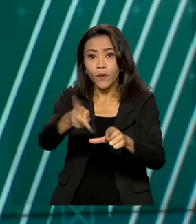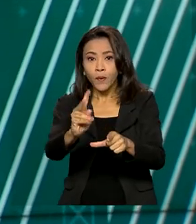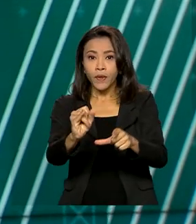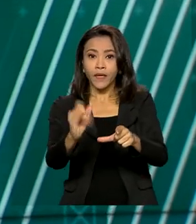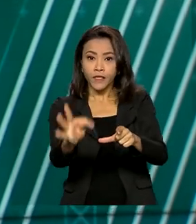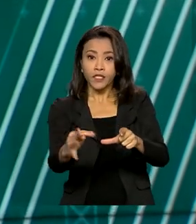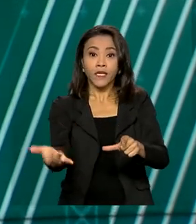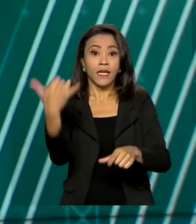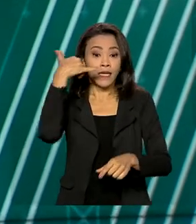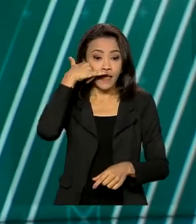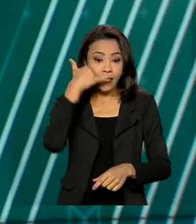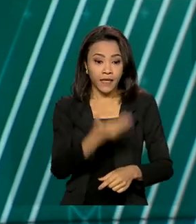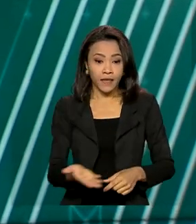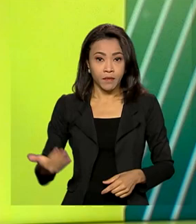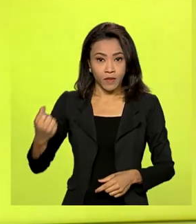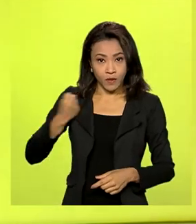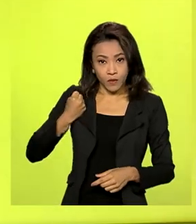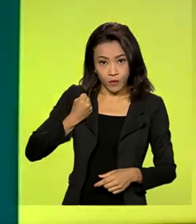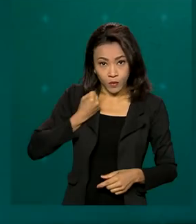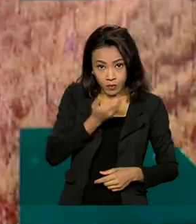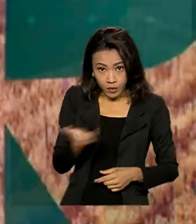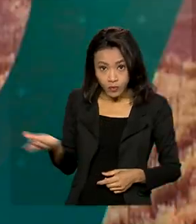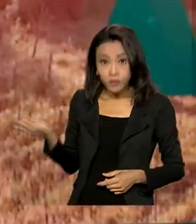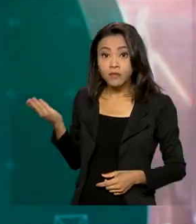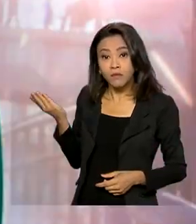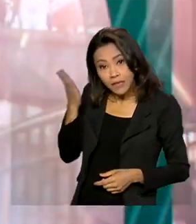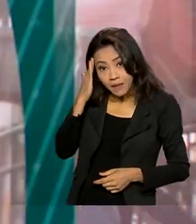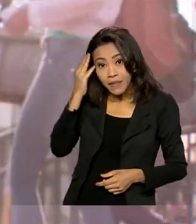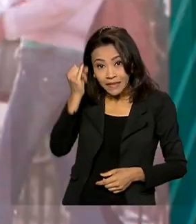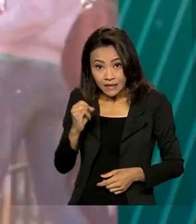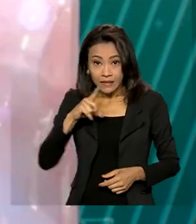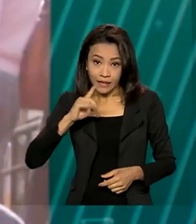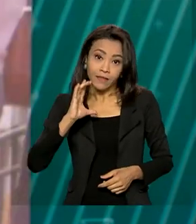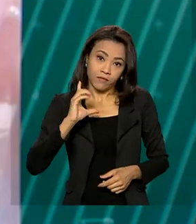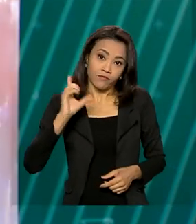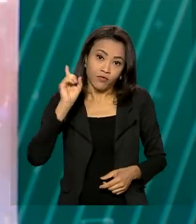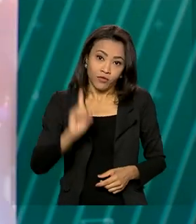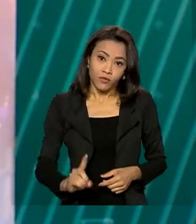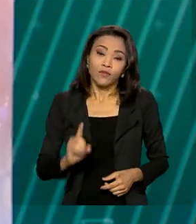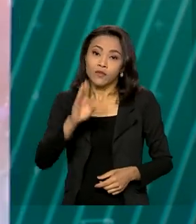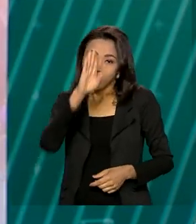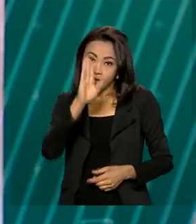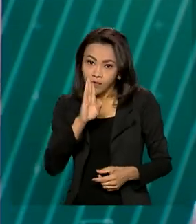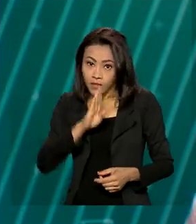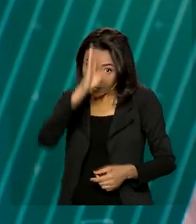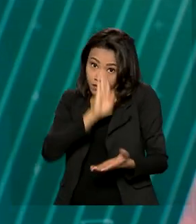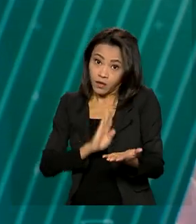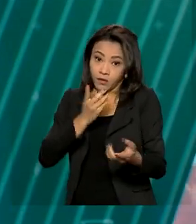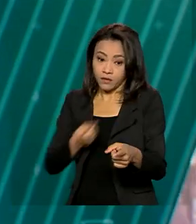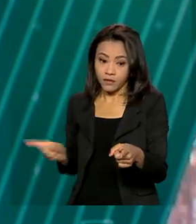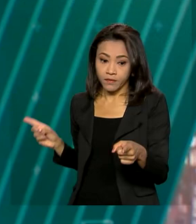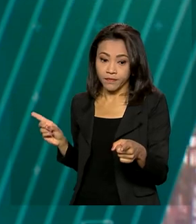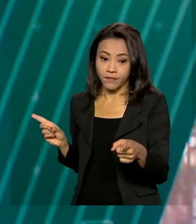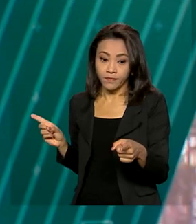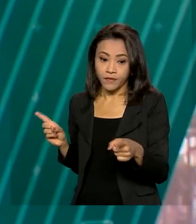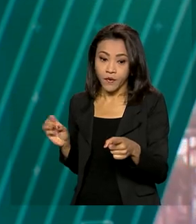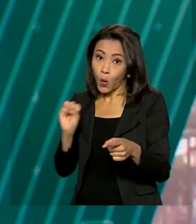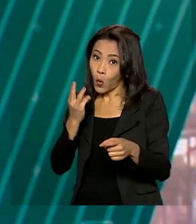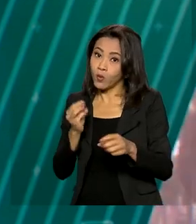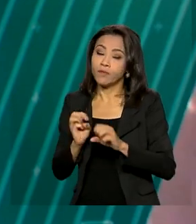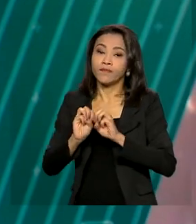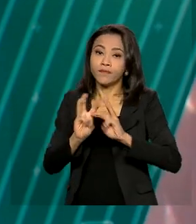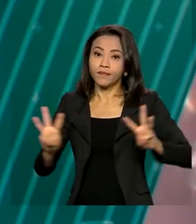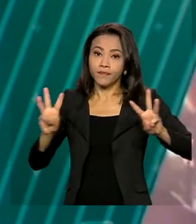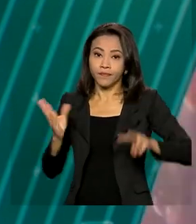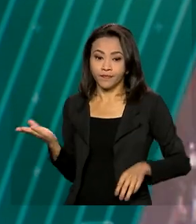0800-729-2404 ou pelo site sigaantenado.com